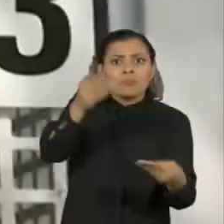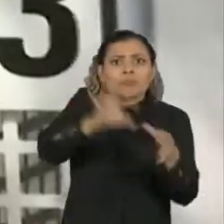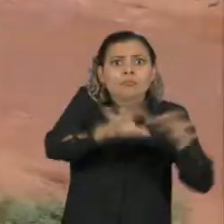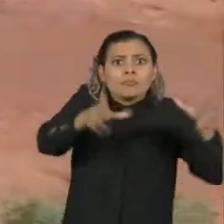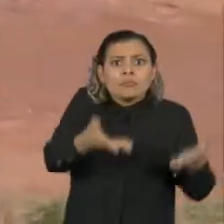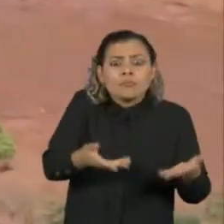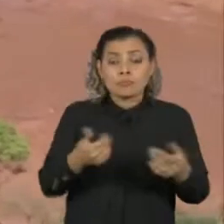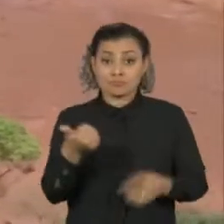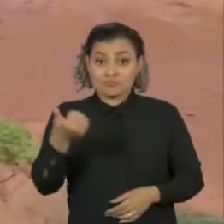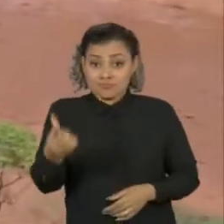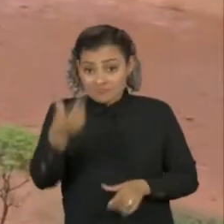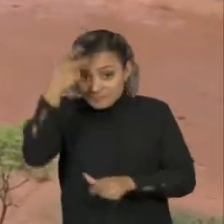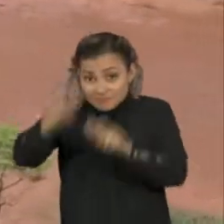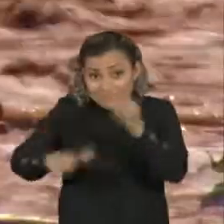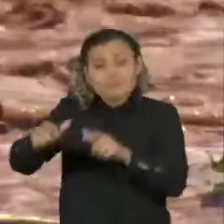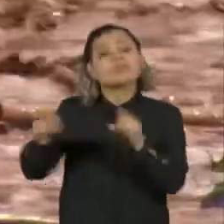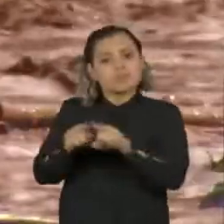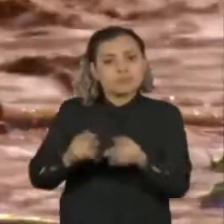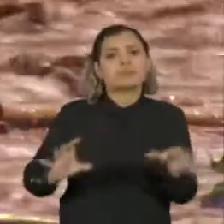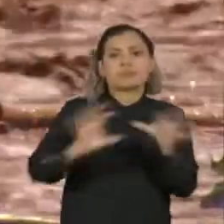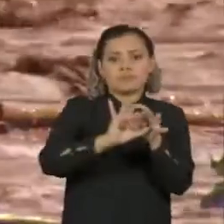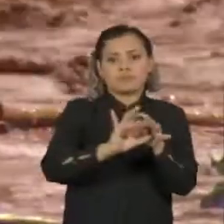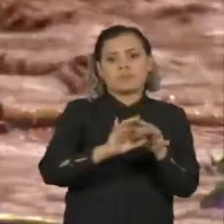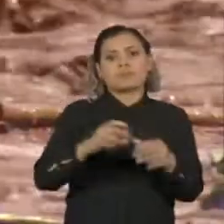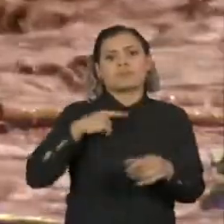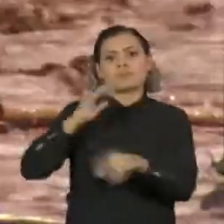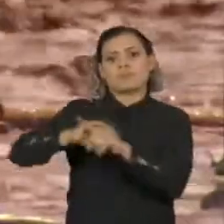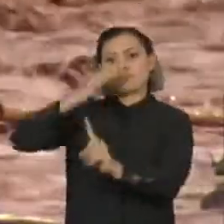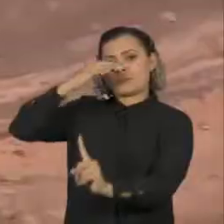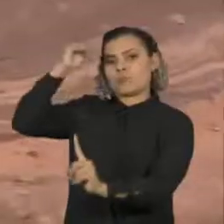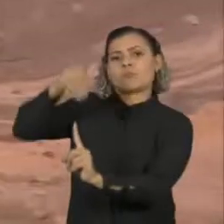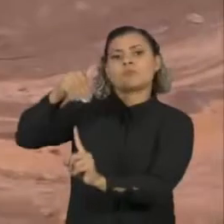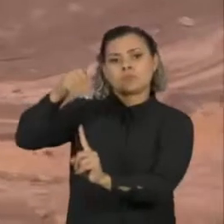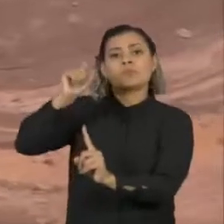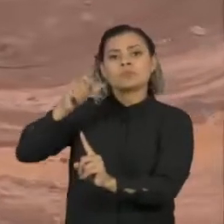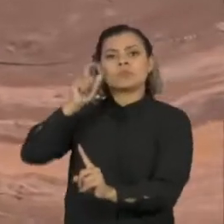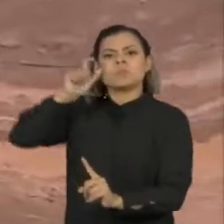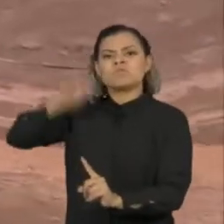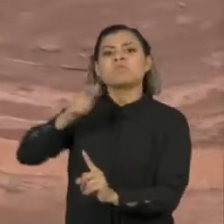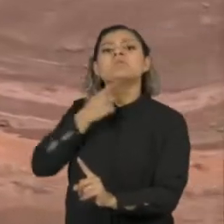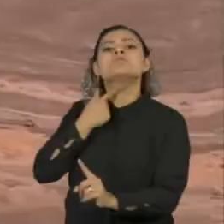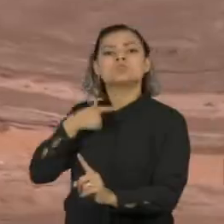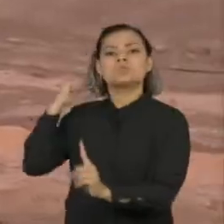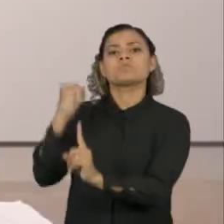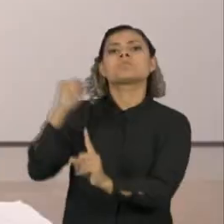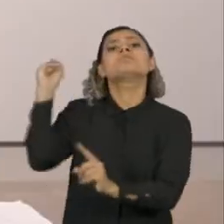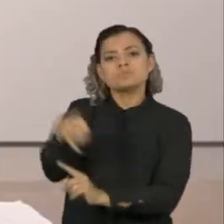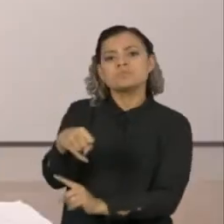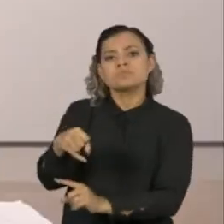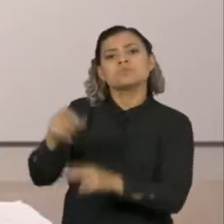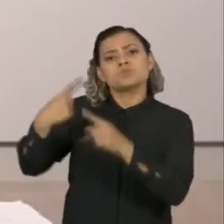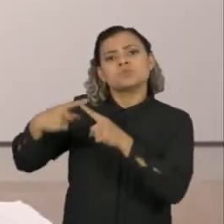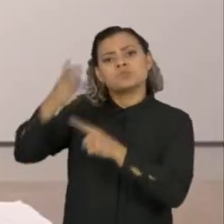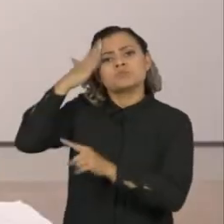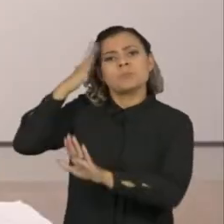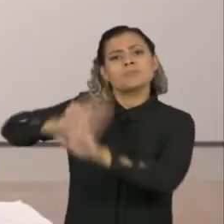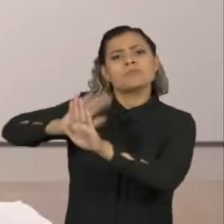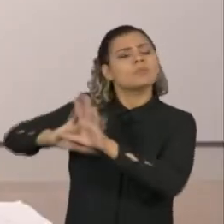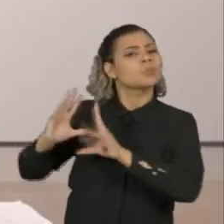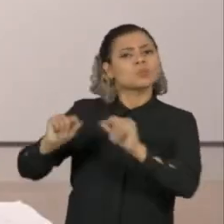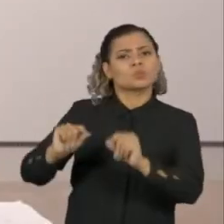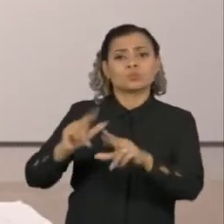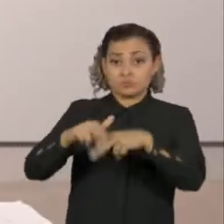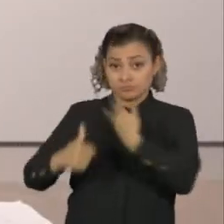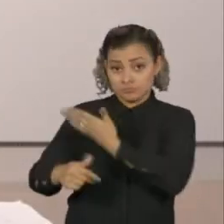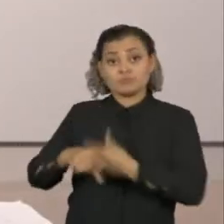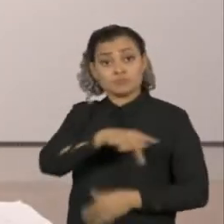pessoas ligadas às duas empresas, devem responder por homicídio doloso, quando há intenção de matar. Entre os denunciados está o ex